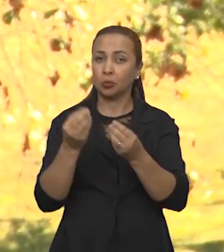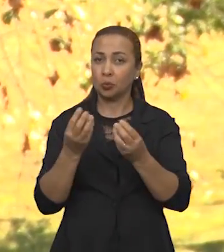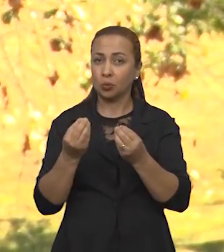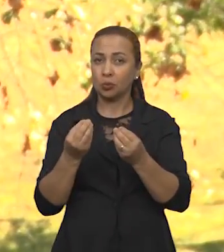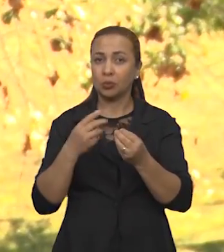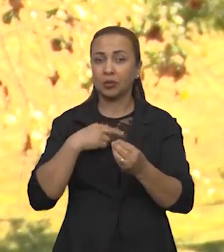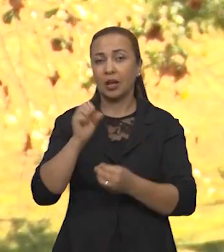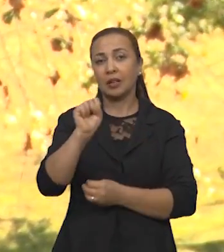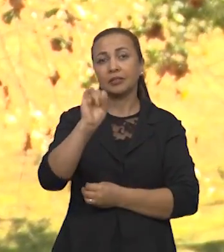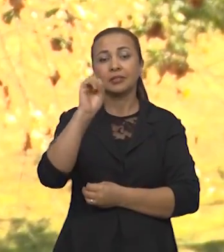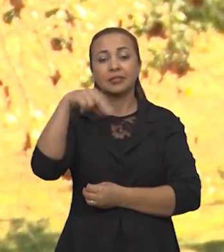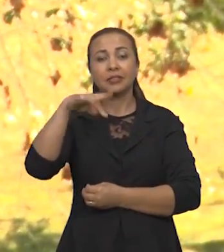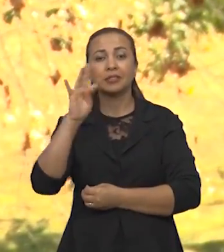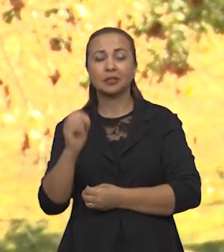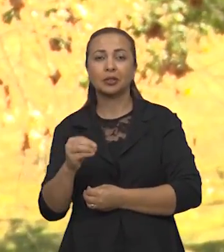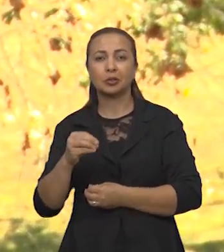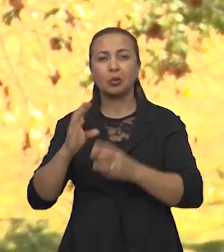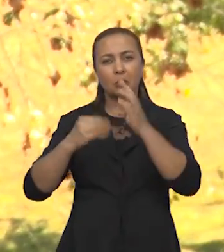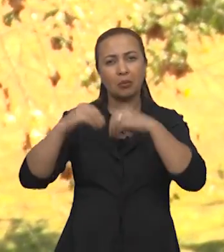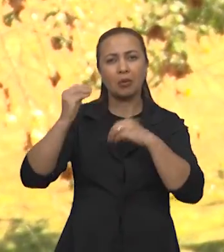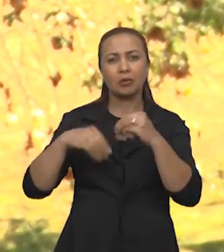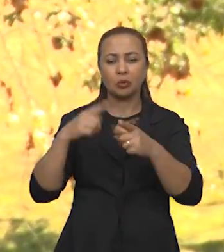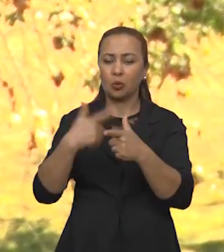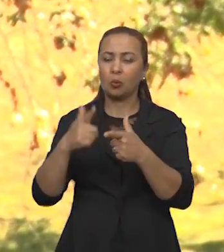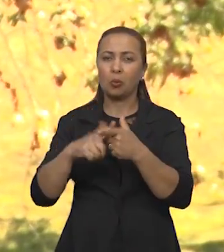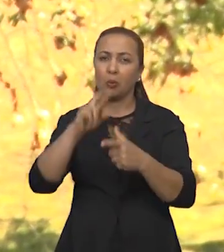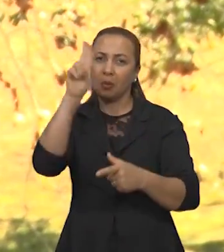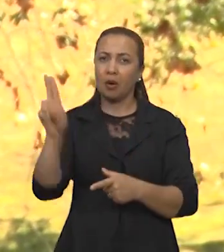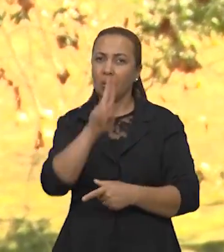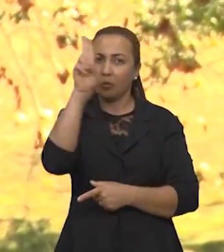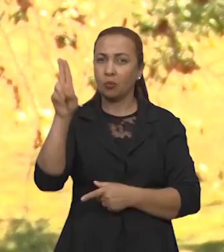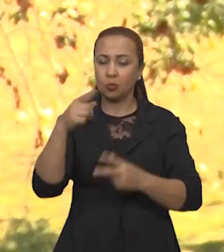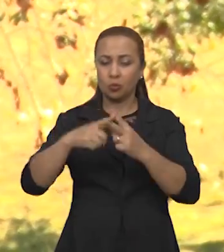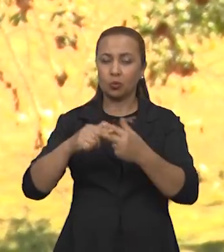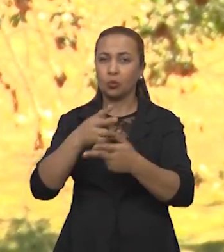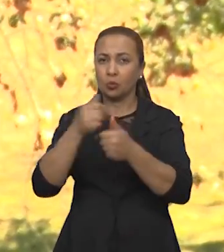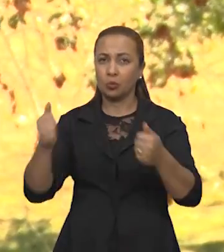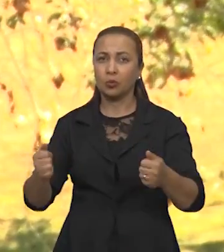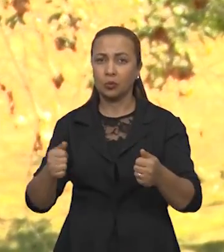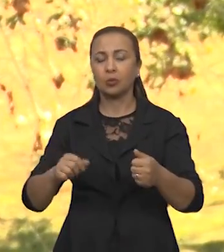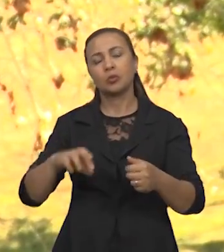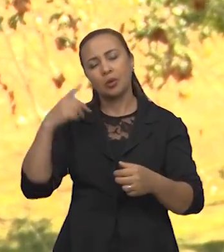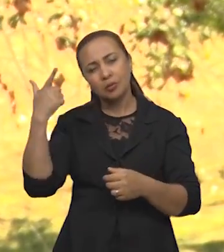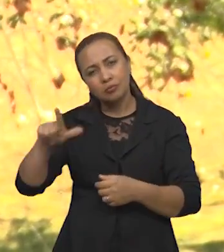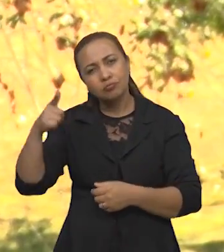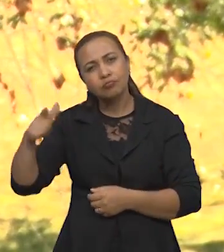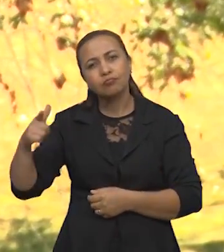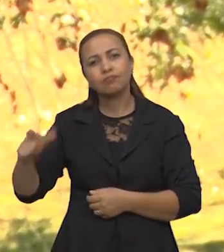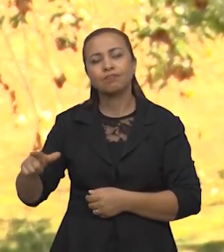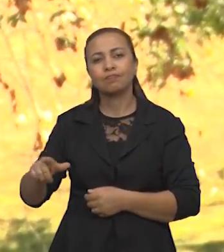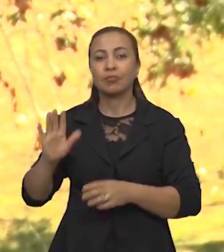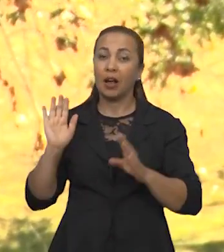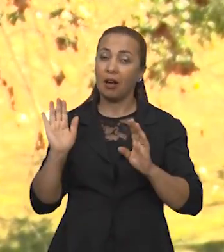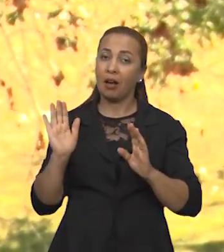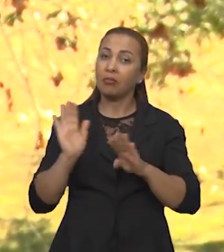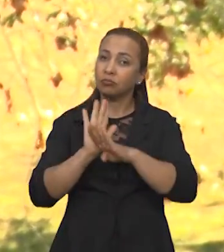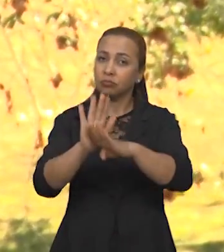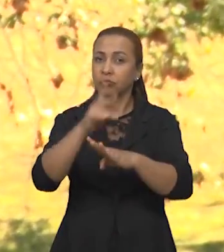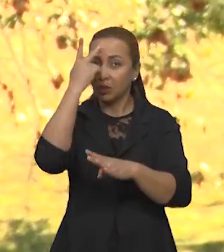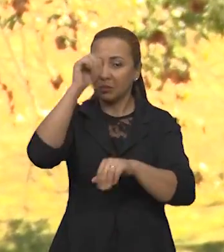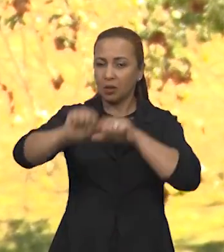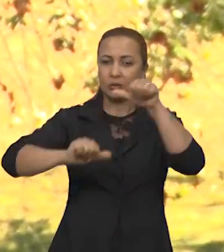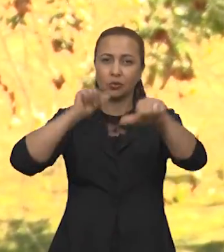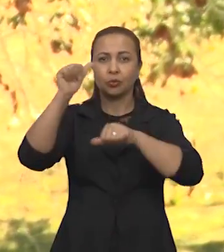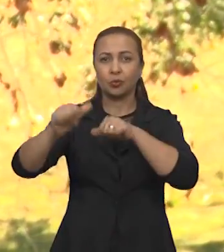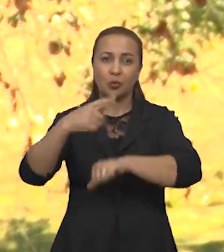são em sua maioria sintéticos. E um dos principais problemas é que o uso destes produtos em larga escala contribui